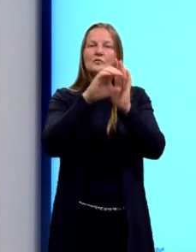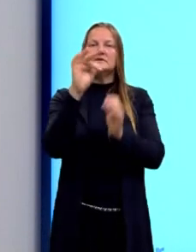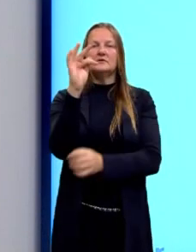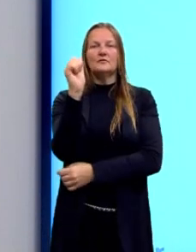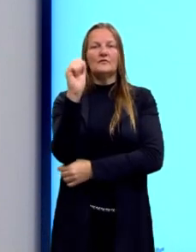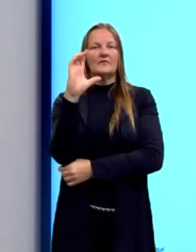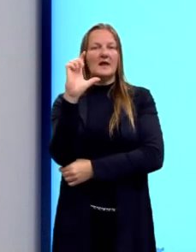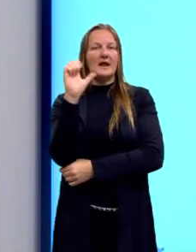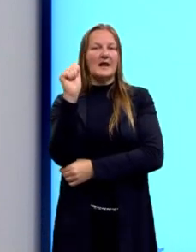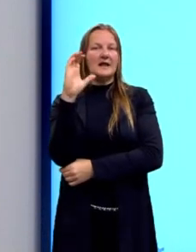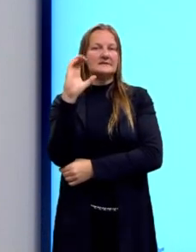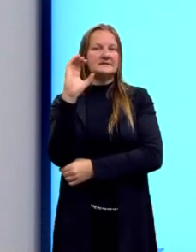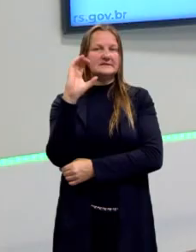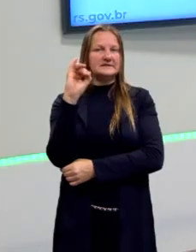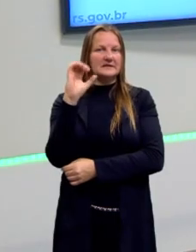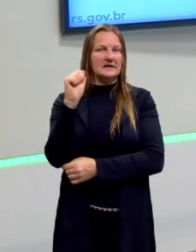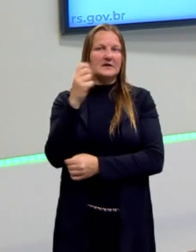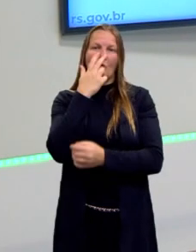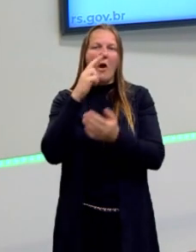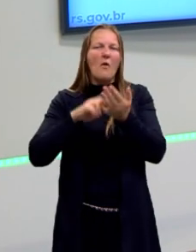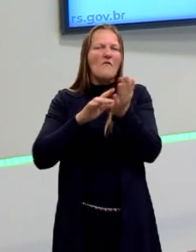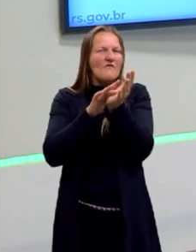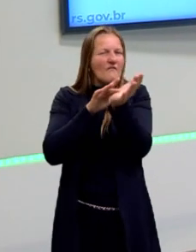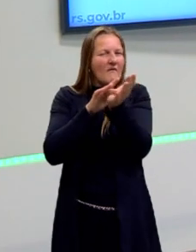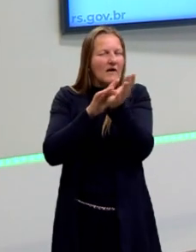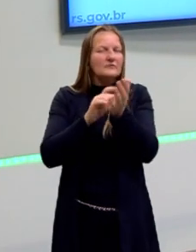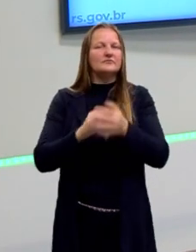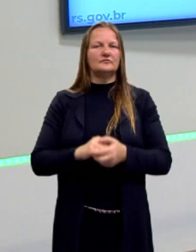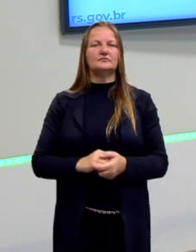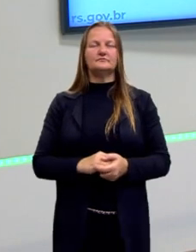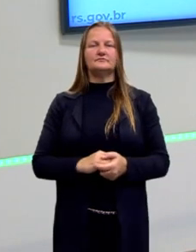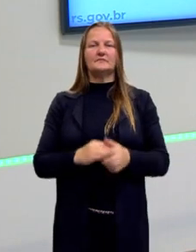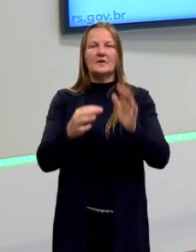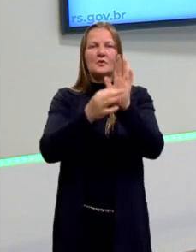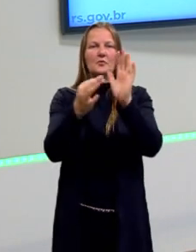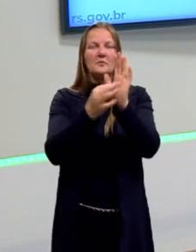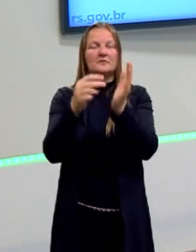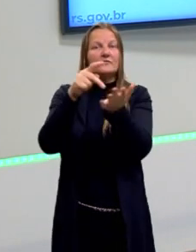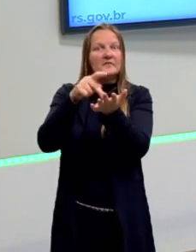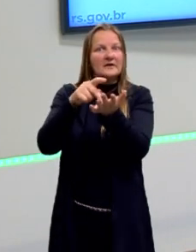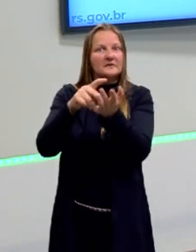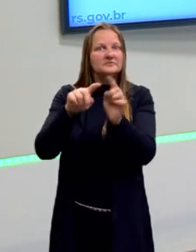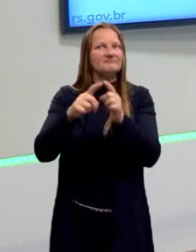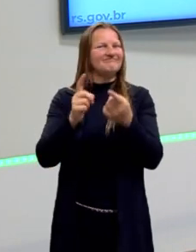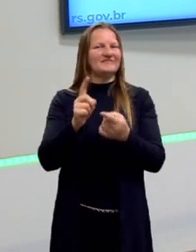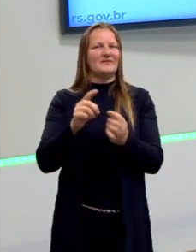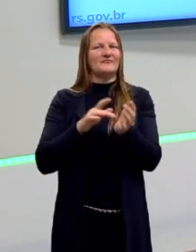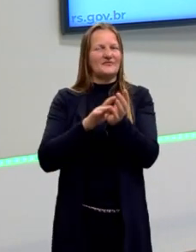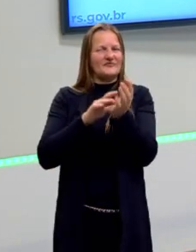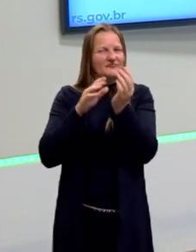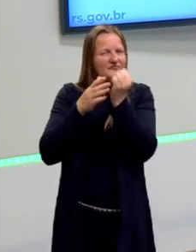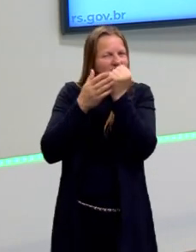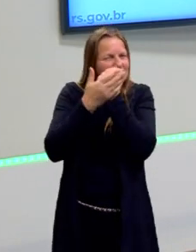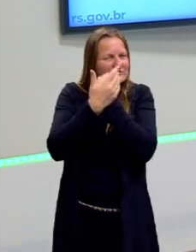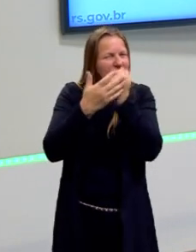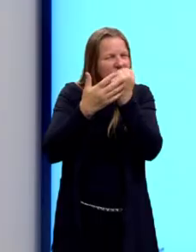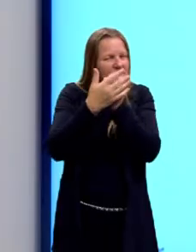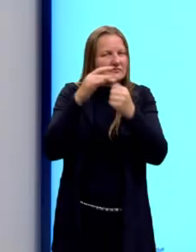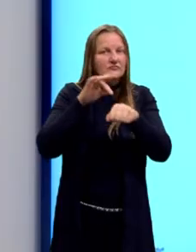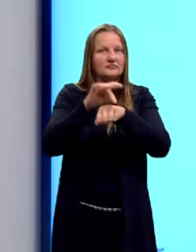teórica da falácia, são argumentos muito próximos aos argumentos válidos, mas que nos trapaceiam. Então, olha só.